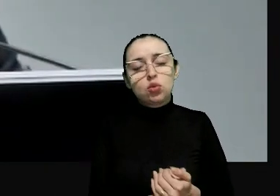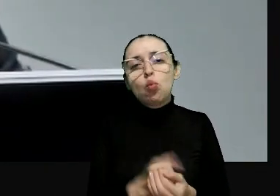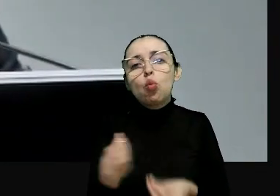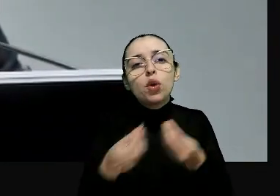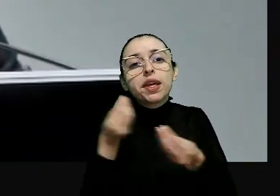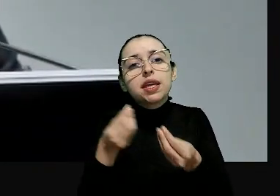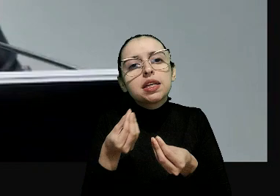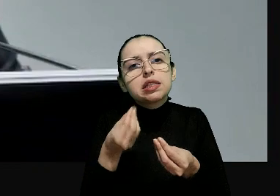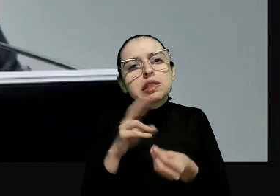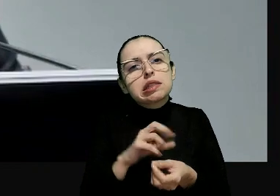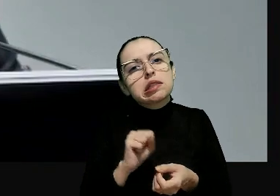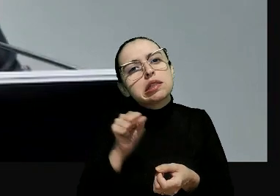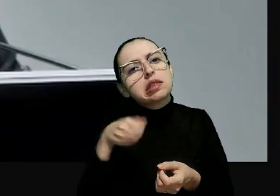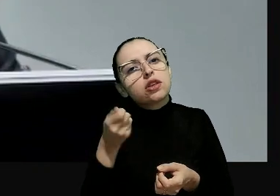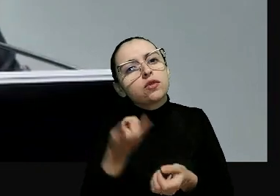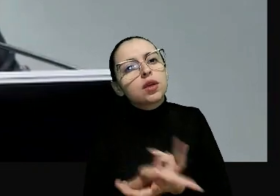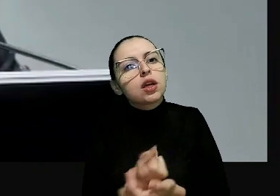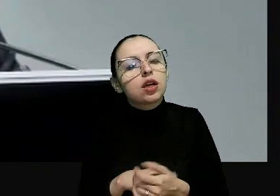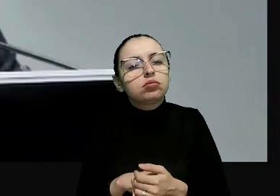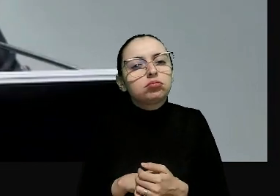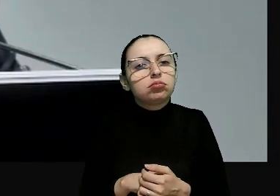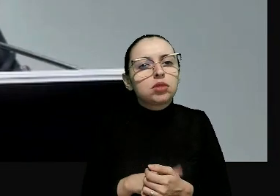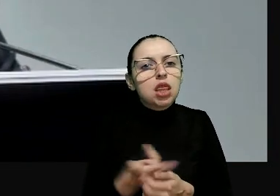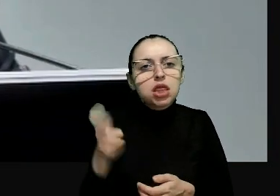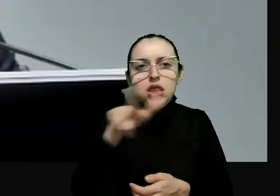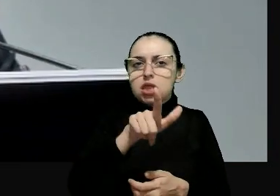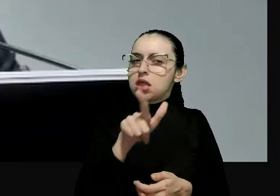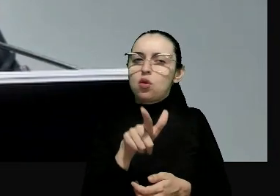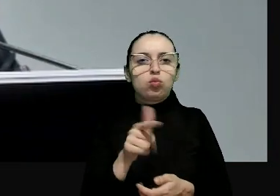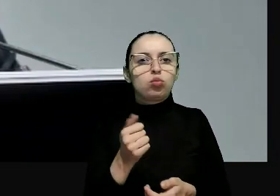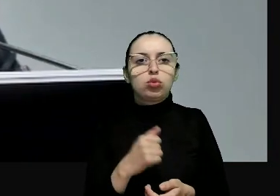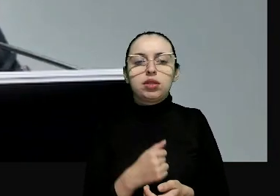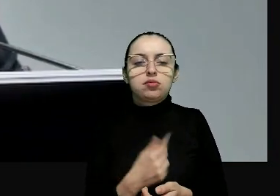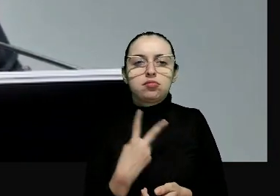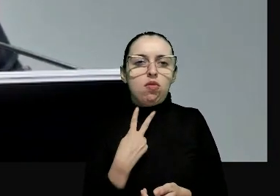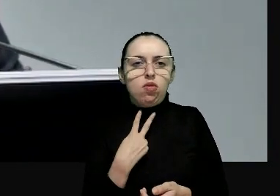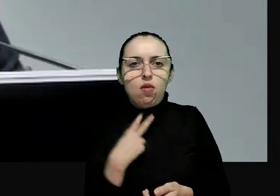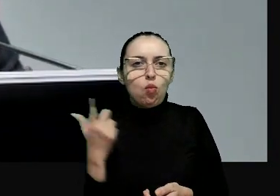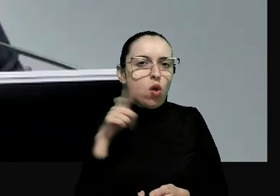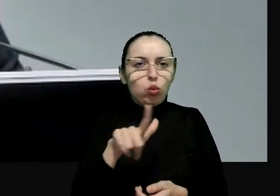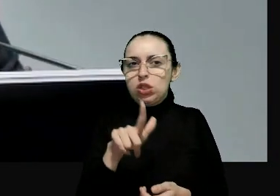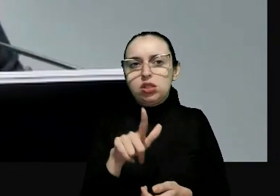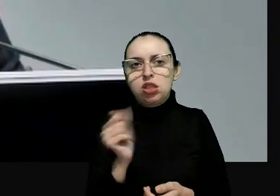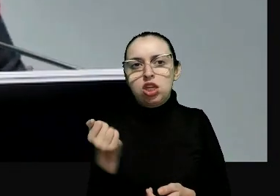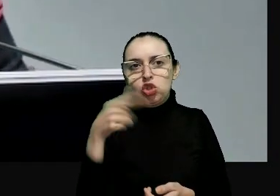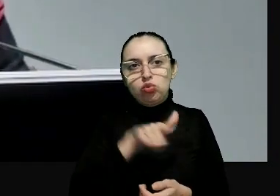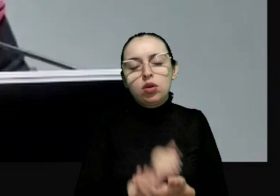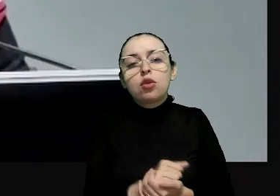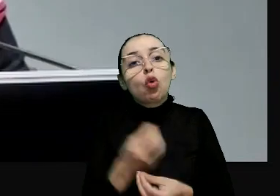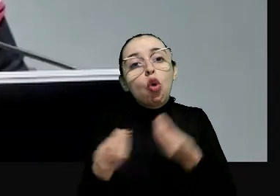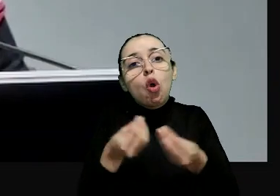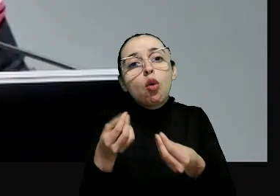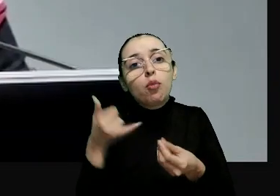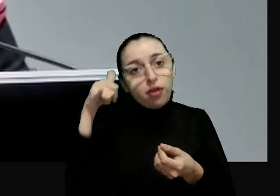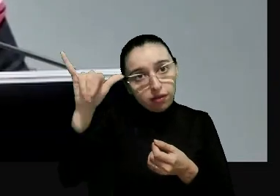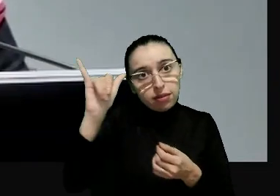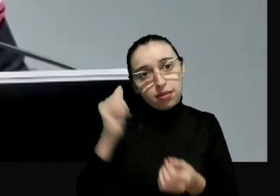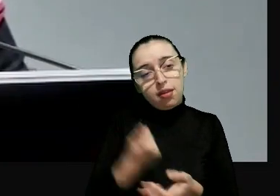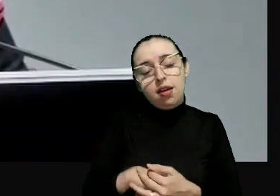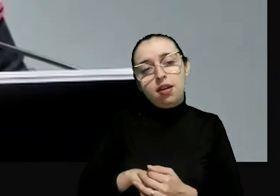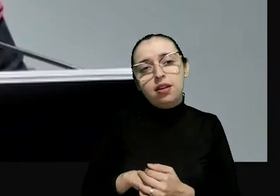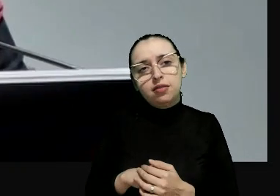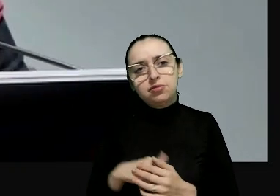O que significa esta medida, ou garantia de não repetição? Como evitar a perpetuação dessas violências?